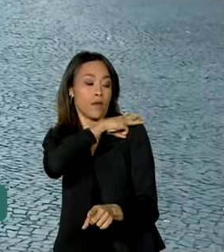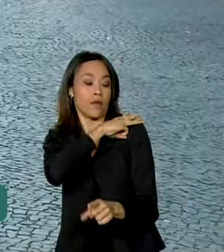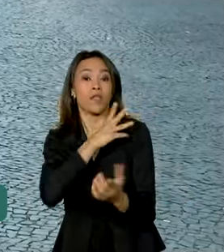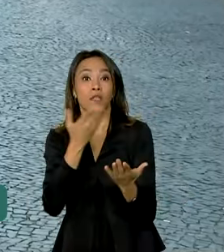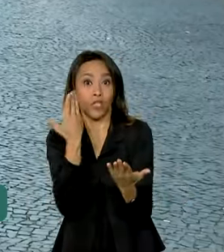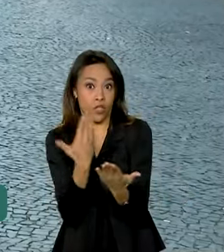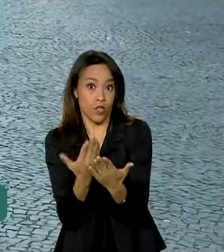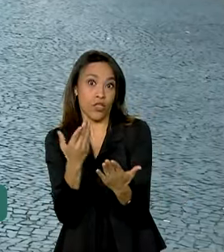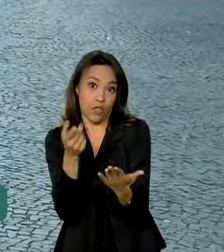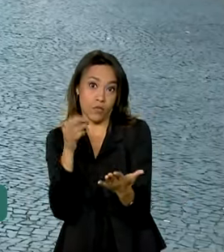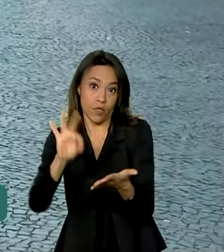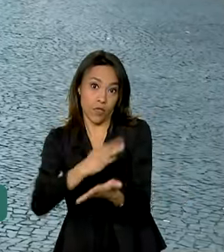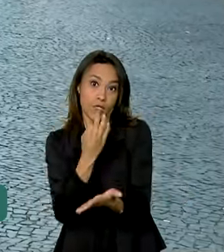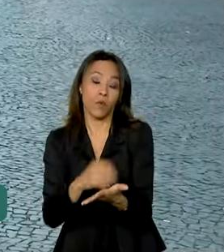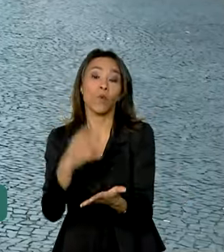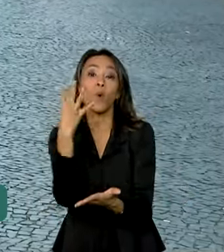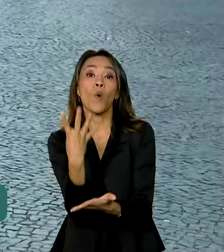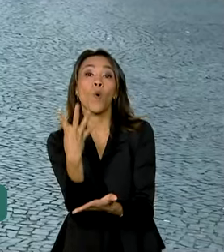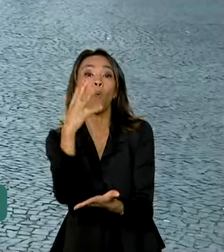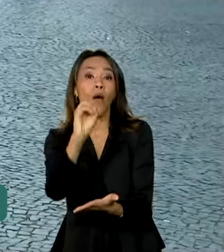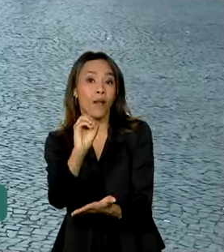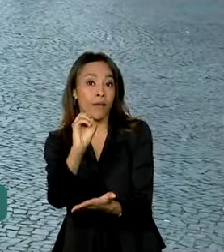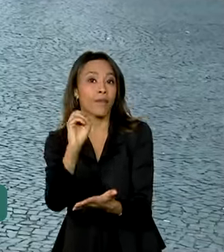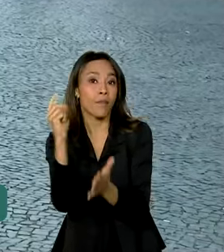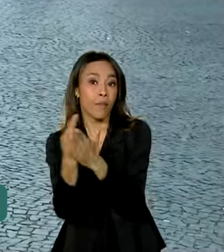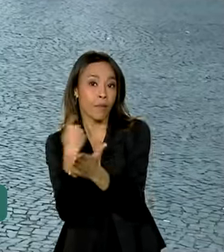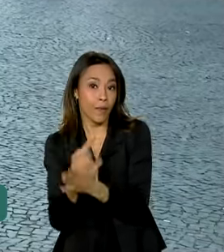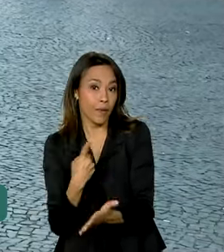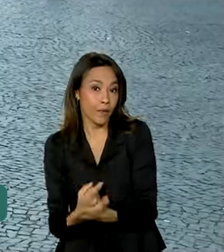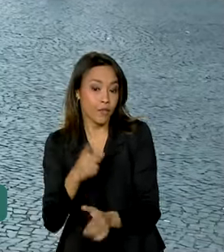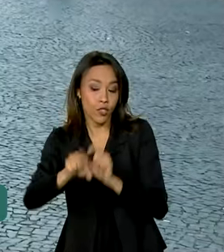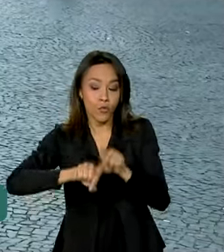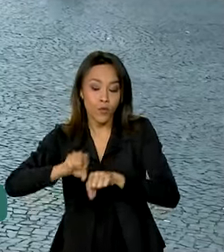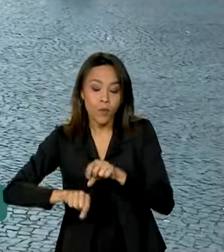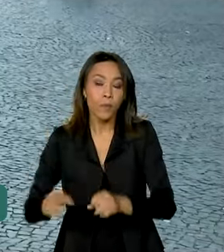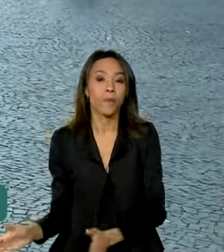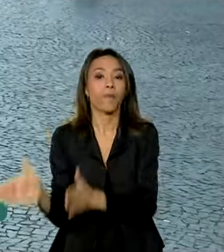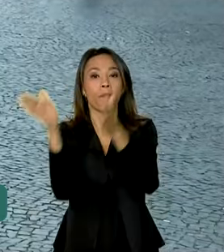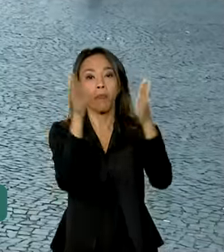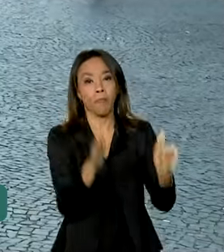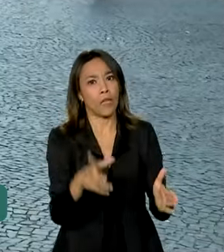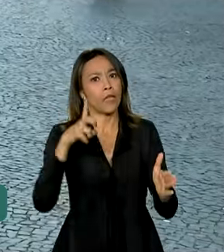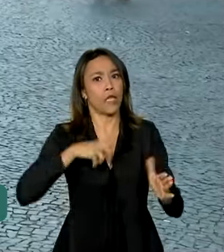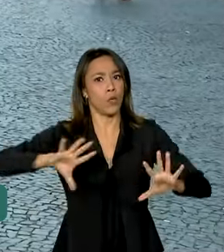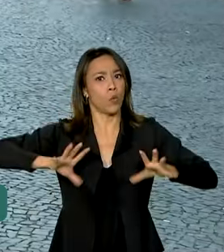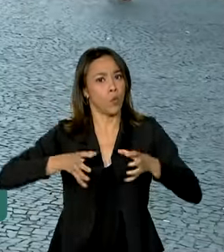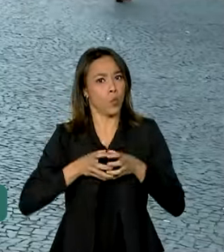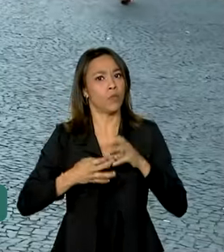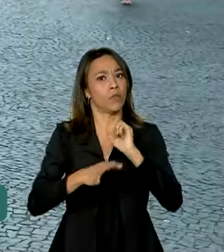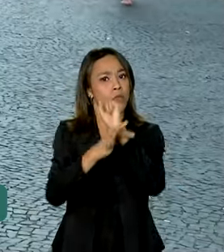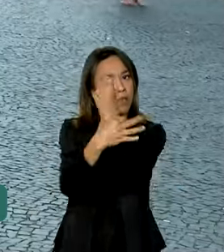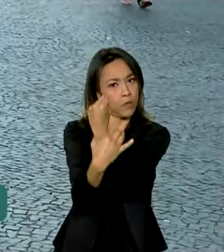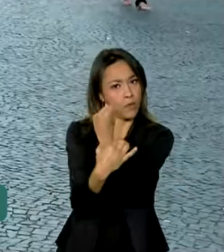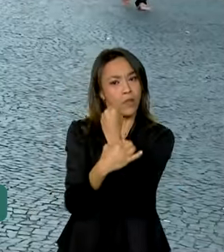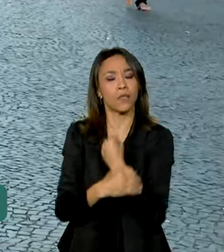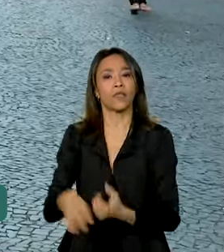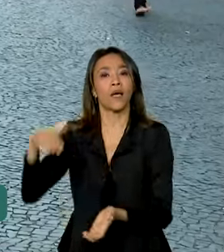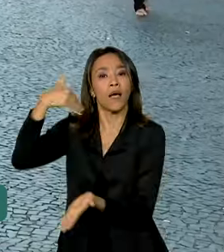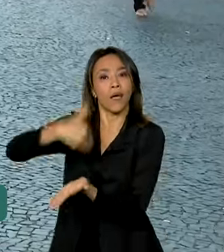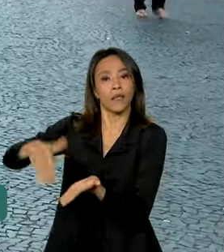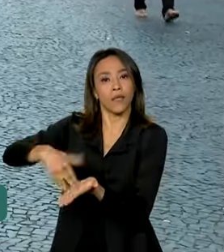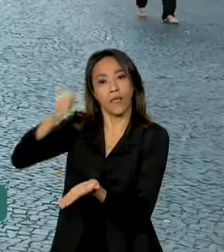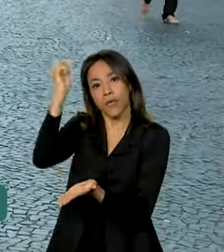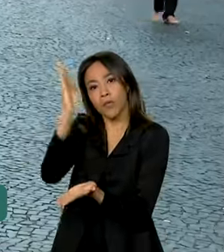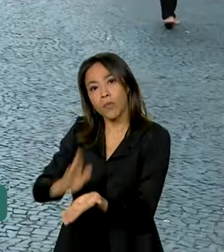40 questões de múltipla escolha. E para a prova, Vanessa, estão envolvidos no esquema de segurança a Secretaria Nacional de Segurança